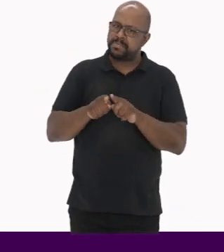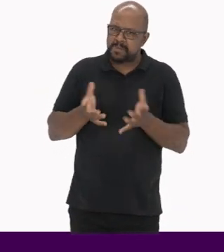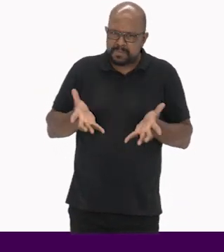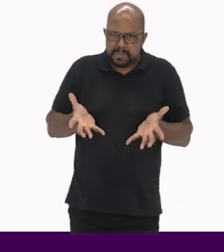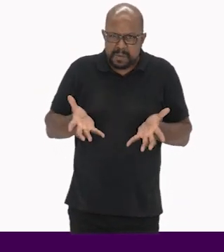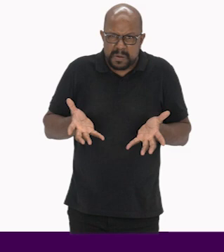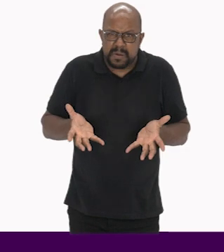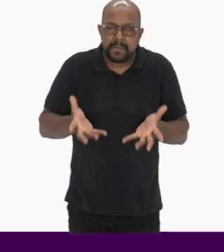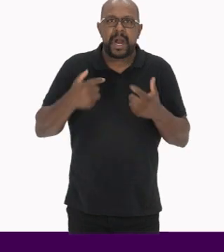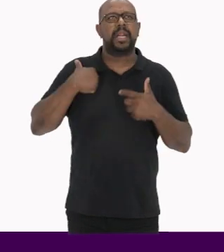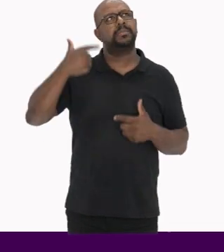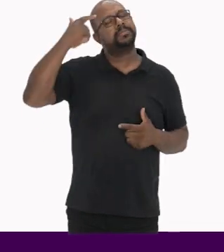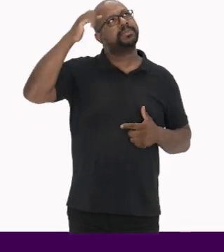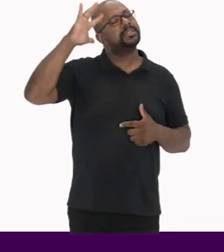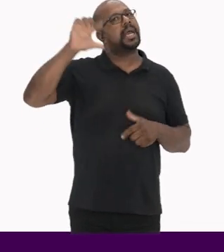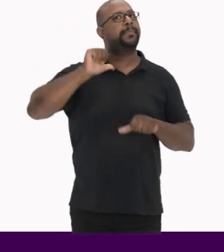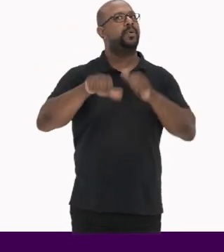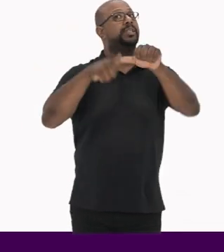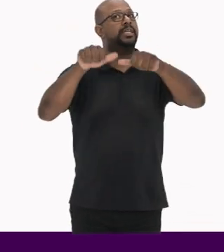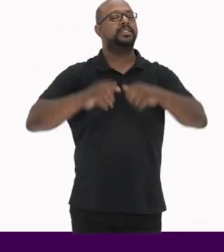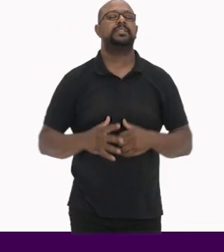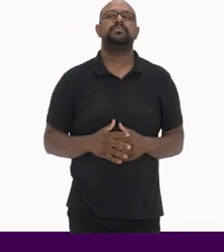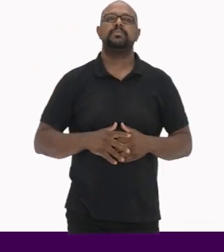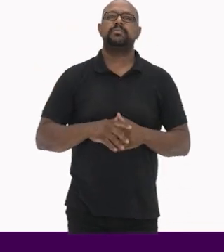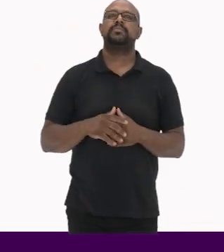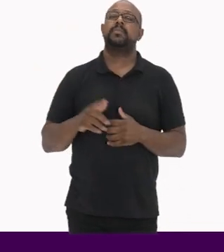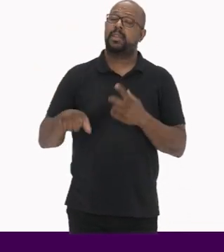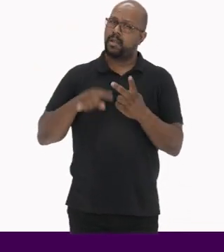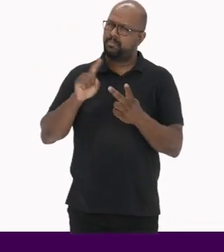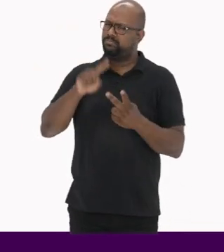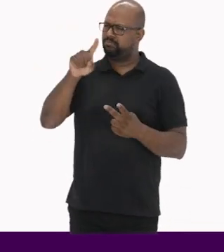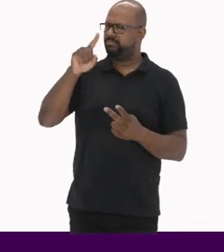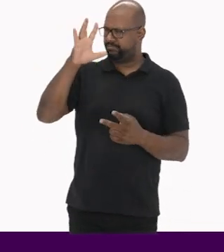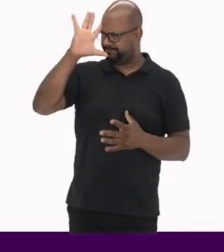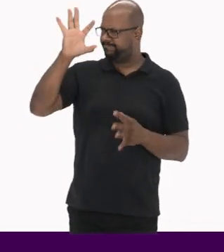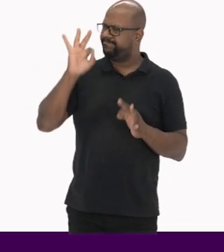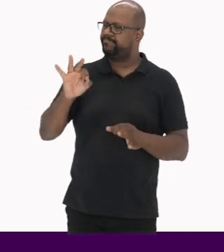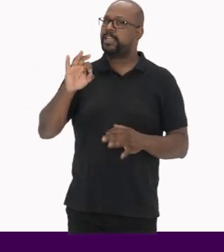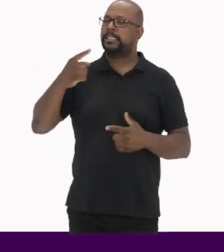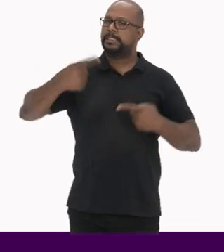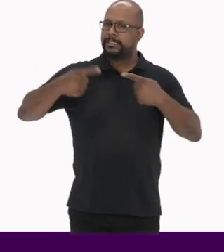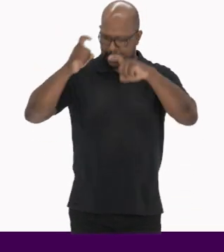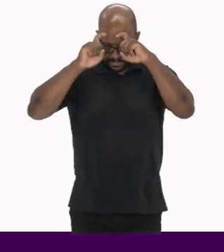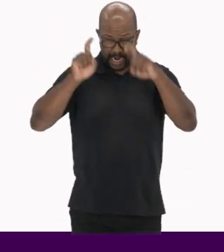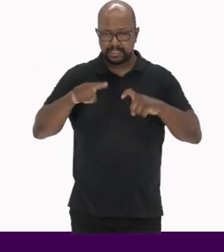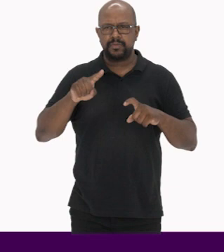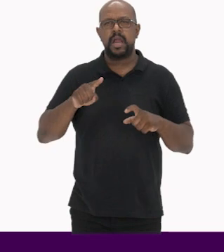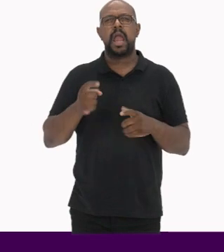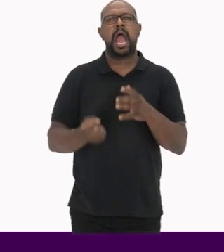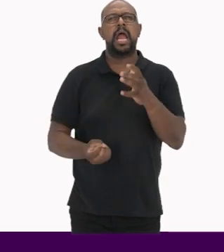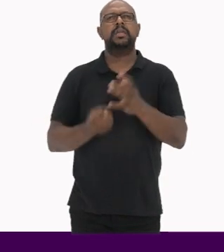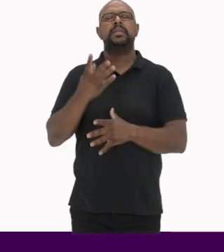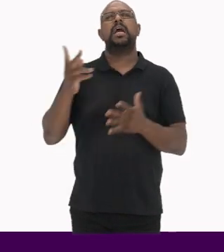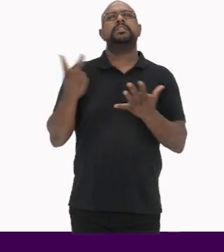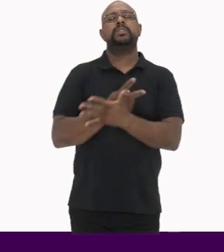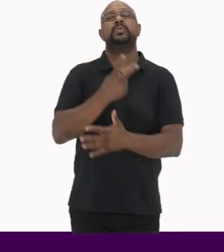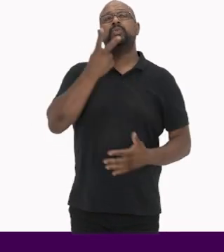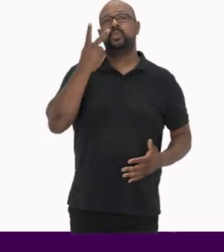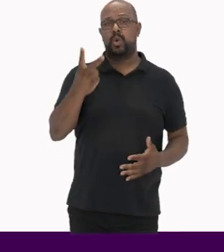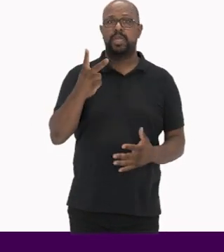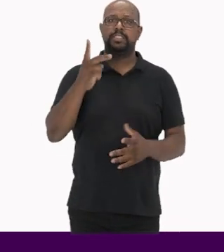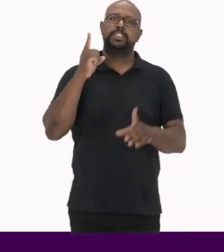impulsionaram para pensar mudanças Um dos reflexos desse debate Foi a realização de dois